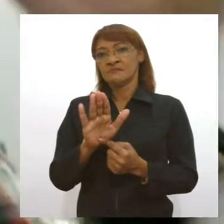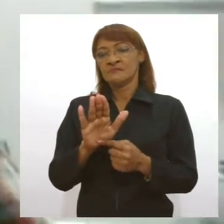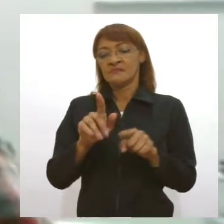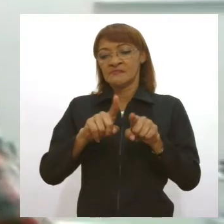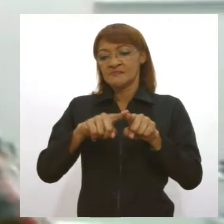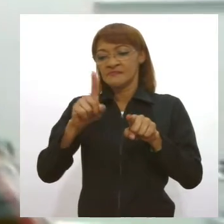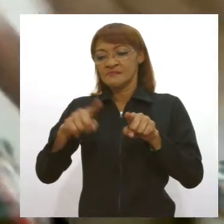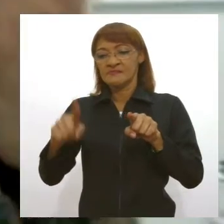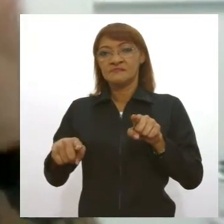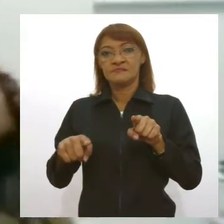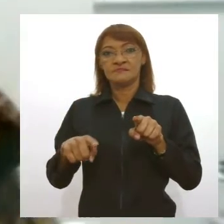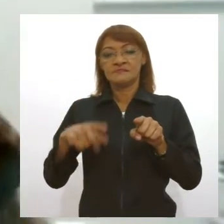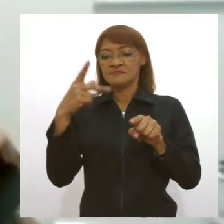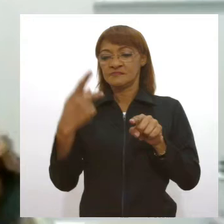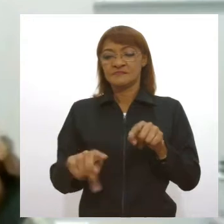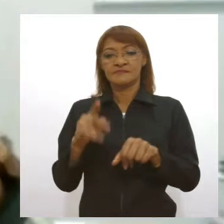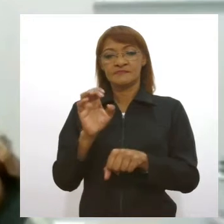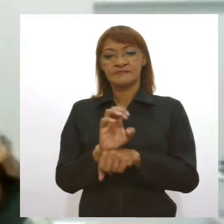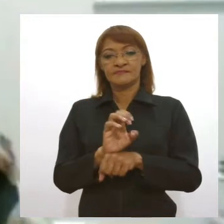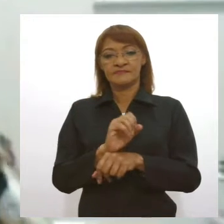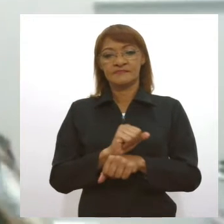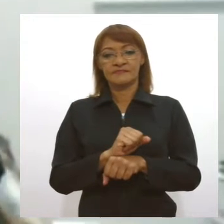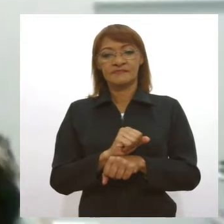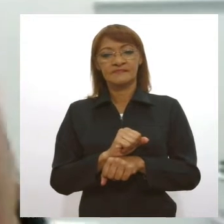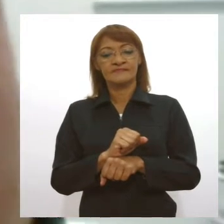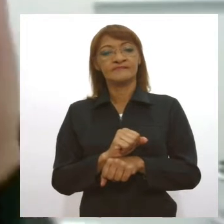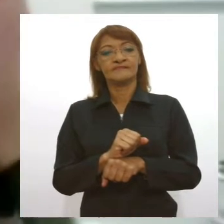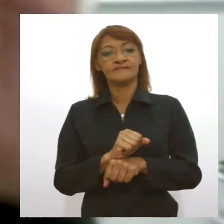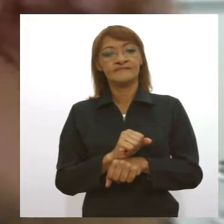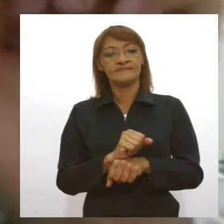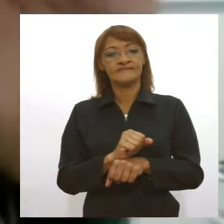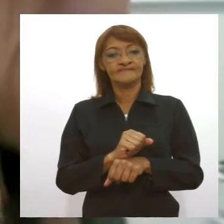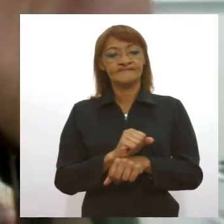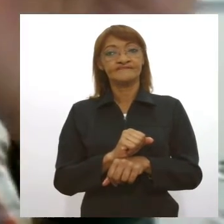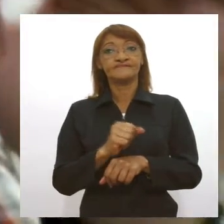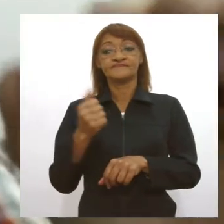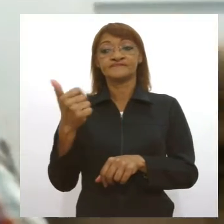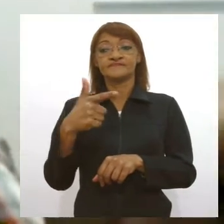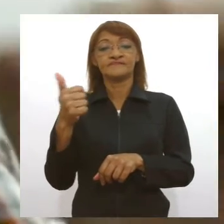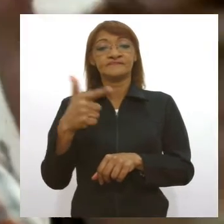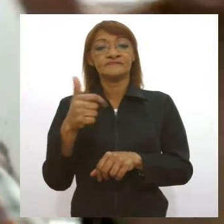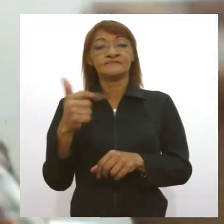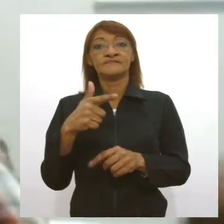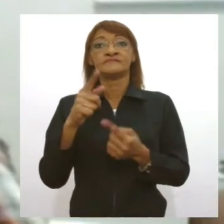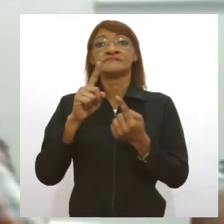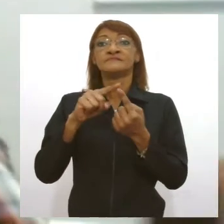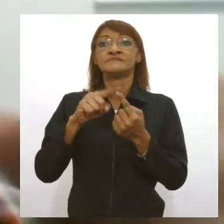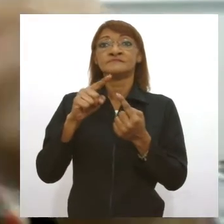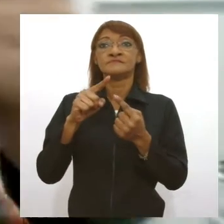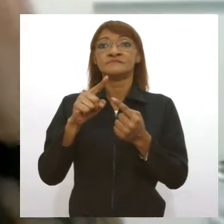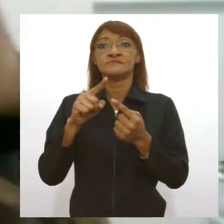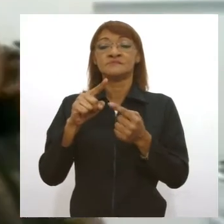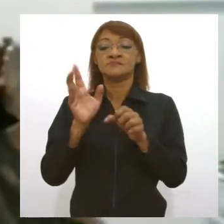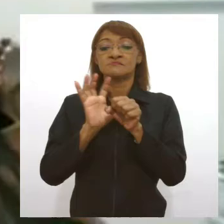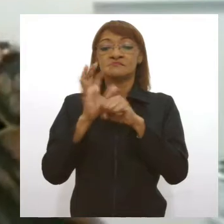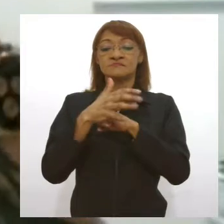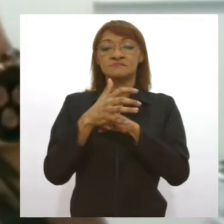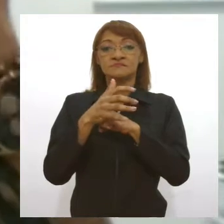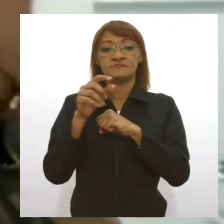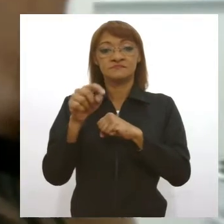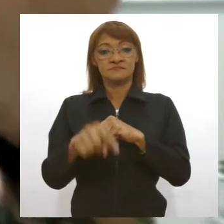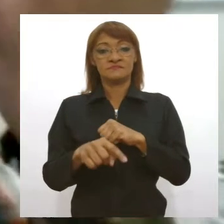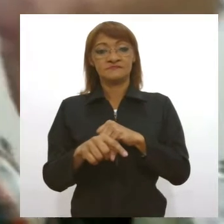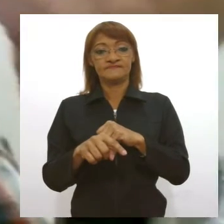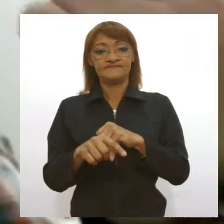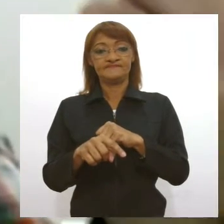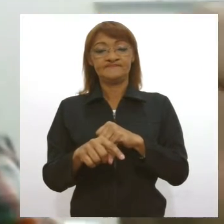circulando em todo o Estado. Já temos aqui no Estado 12 linhagens do coronavírus circulando. Dentre elas,